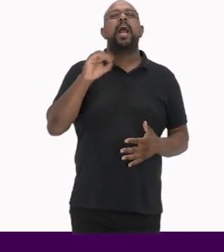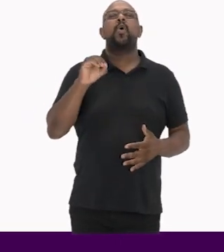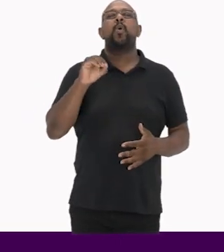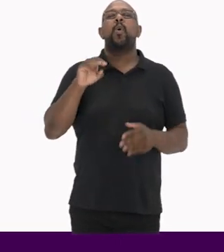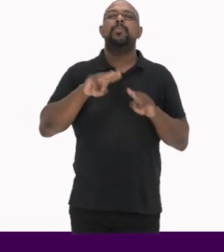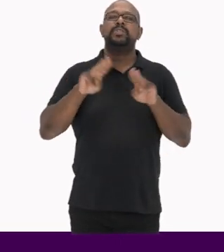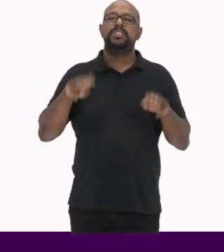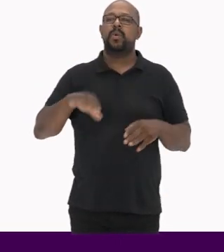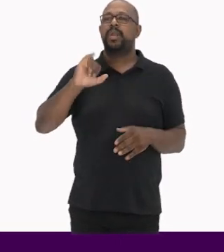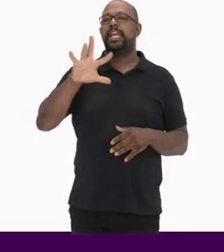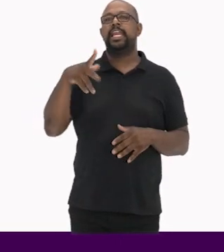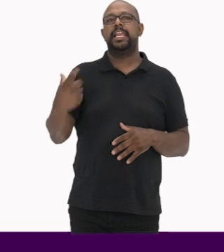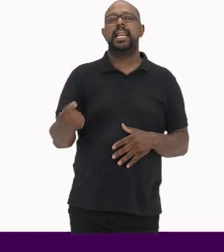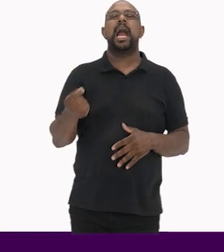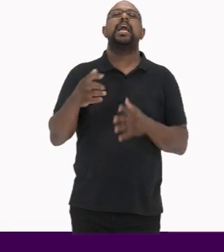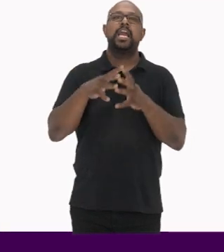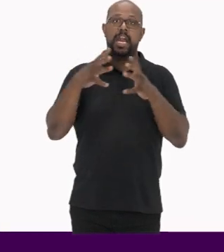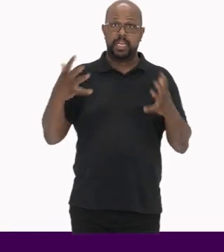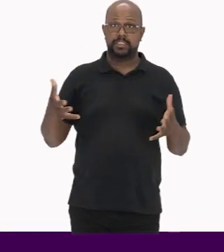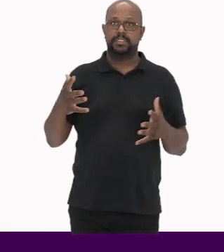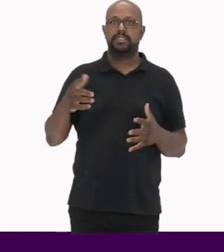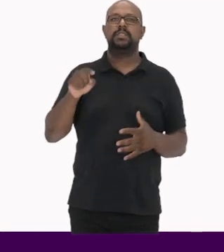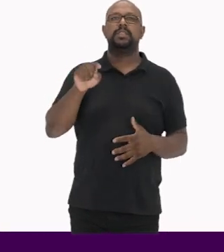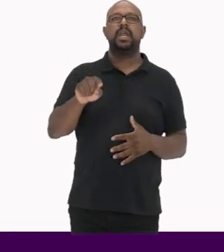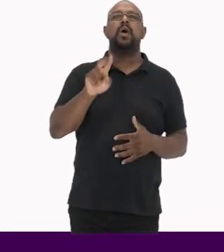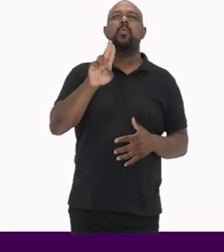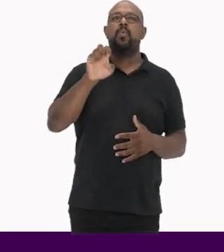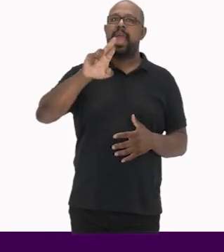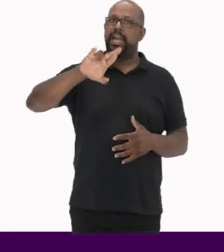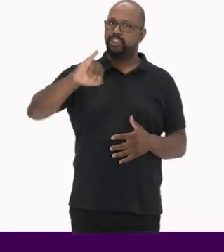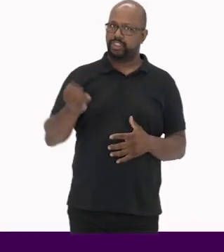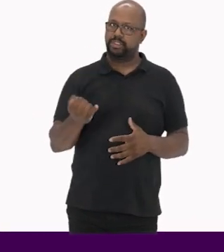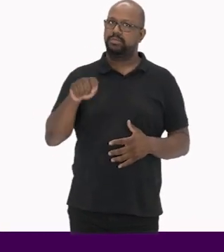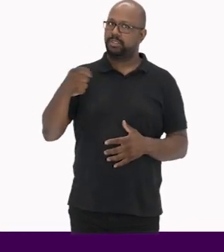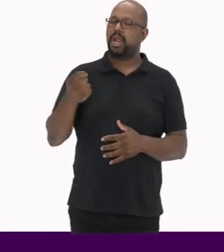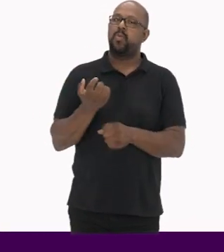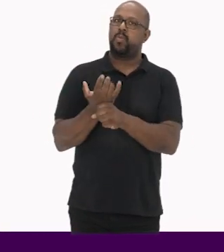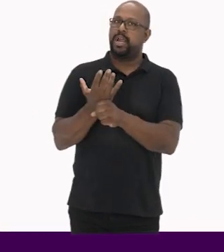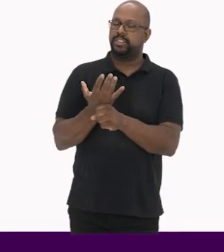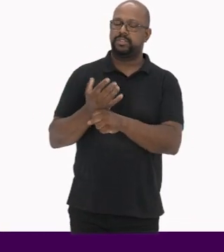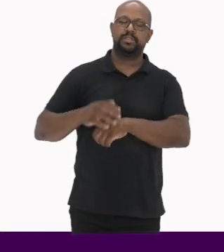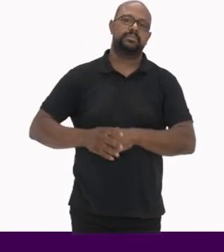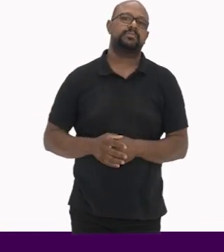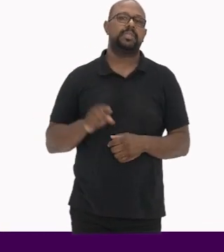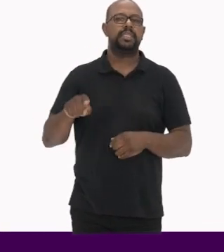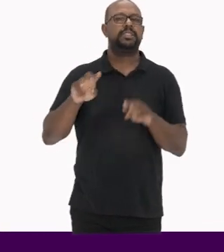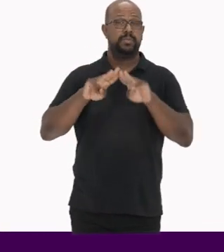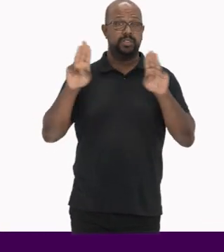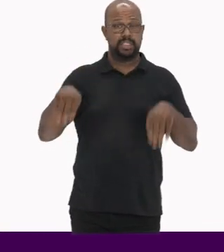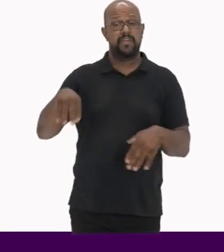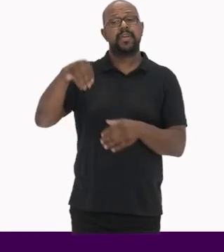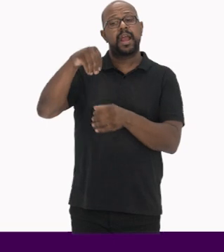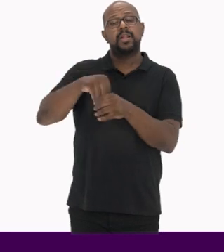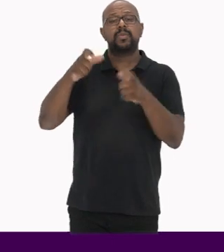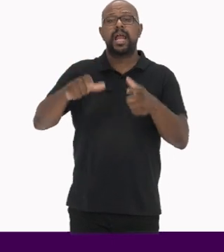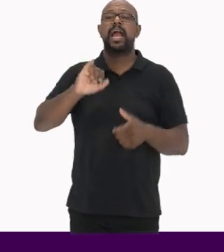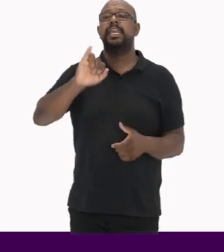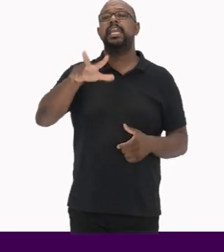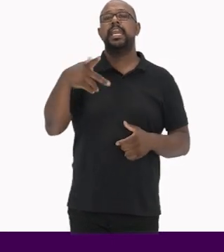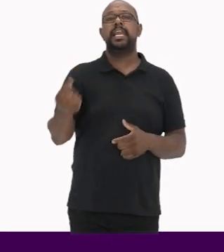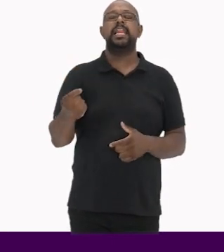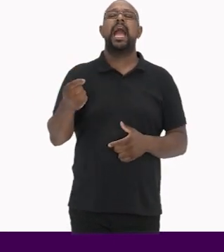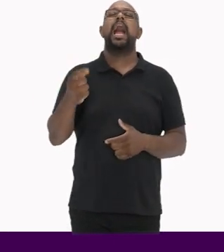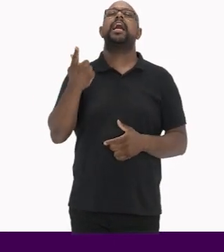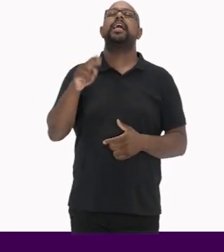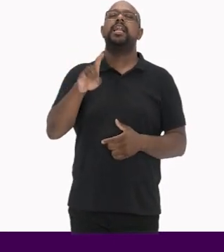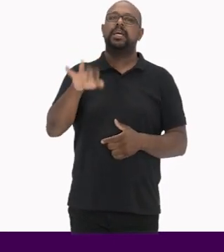Ecomuseu Ilha Grande Da Universidade do Estado do Rio de Janeiro, a UERJ Esse museu fica na Ilha Grande Com